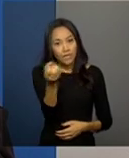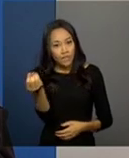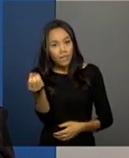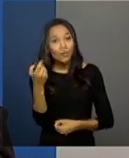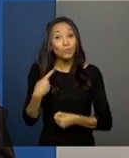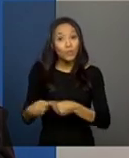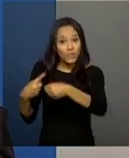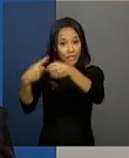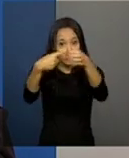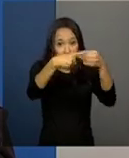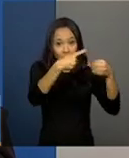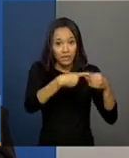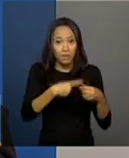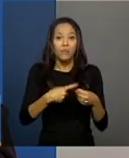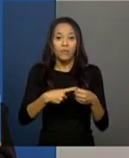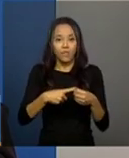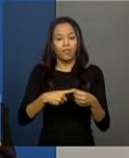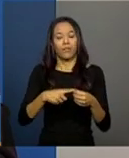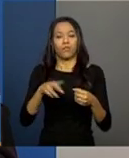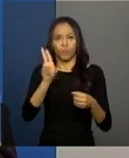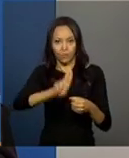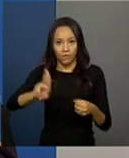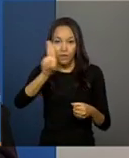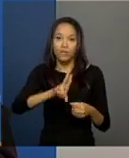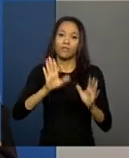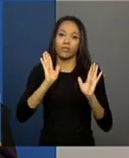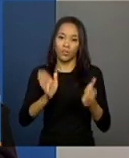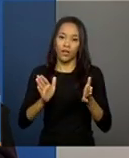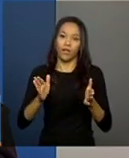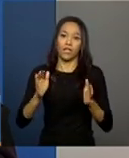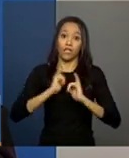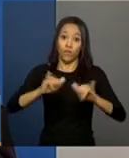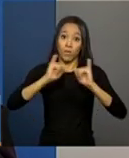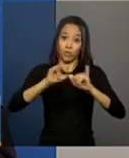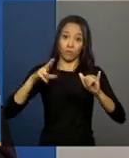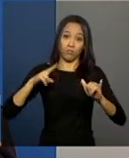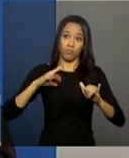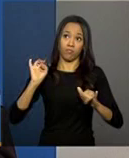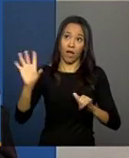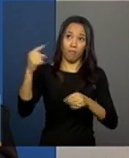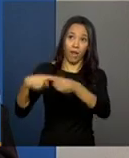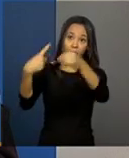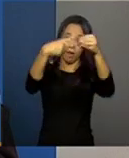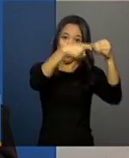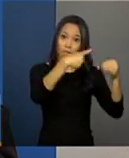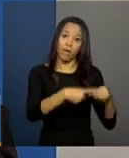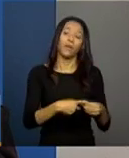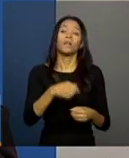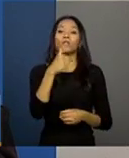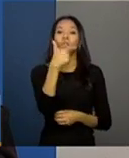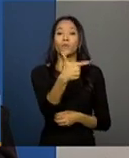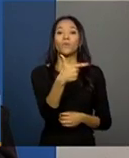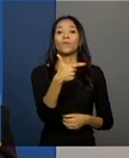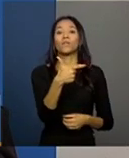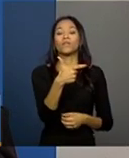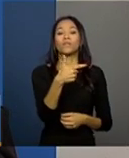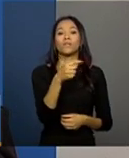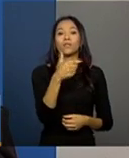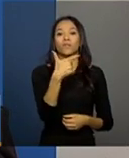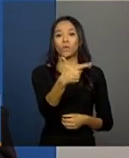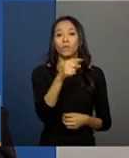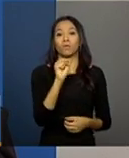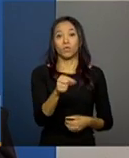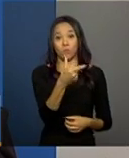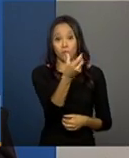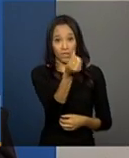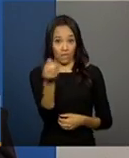participando do registro individual, em torno de 3 mil equipamentos, sendo em torno de 2.600 CRAS, 2.600